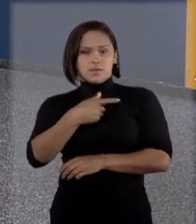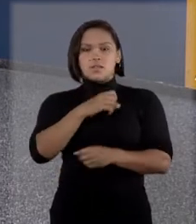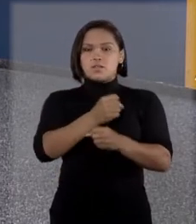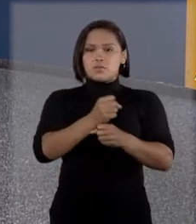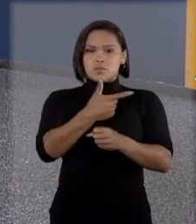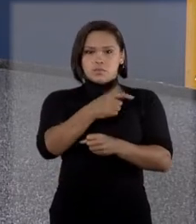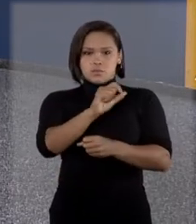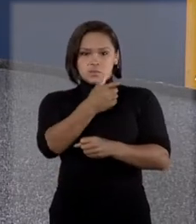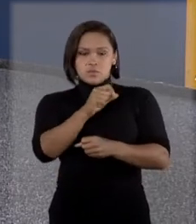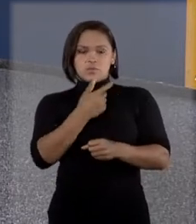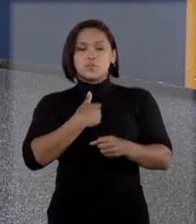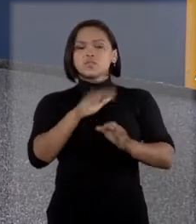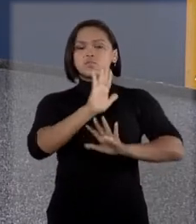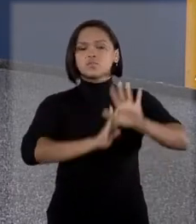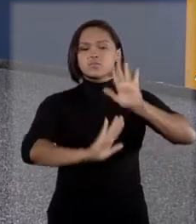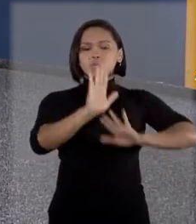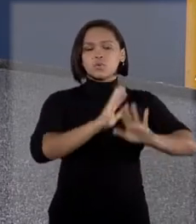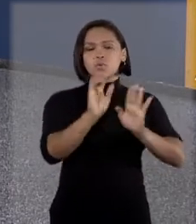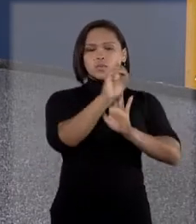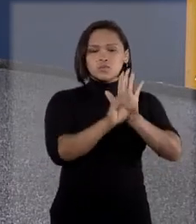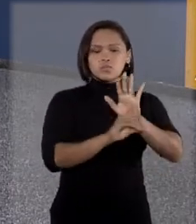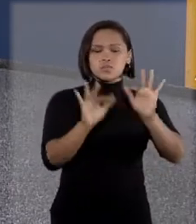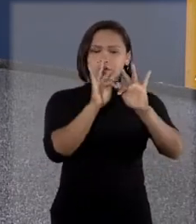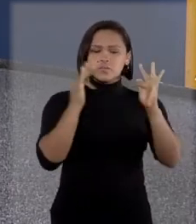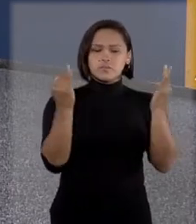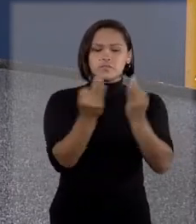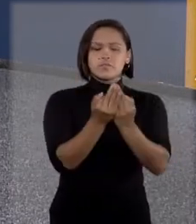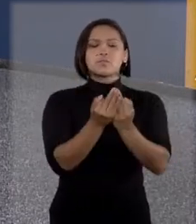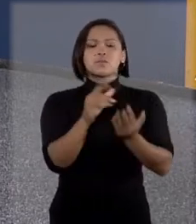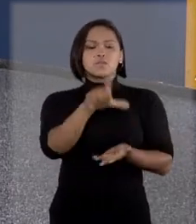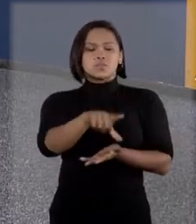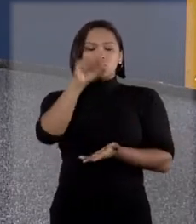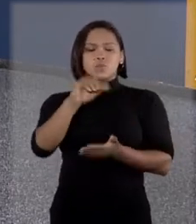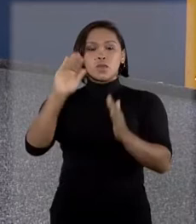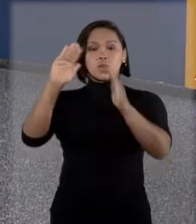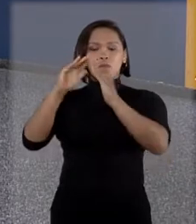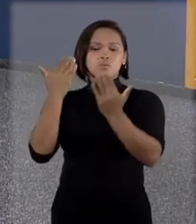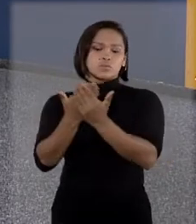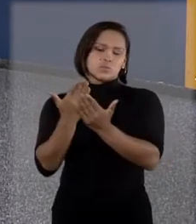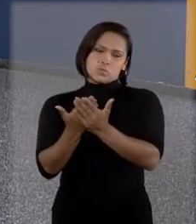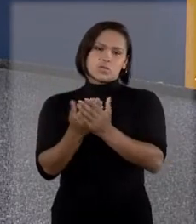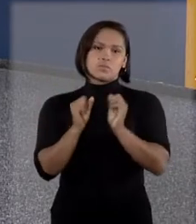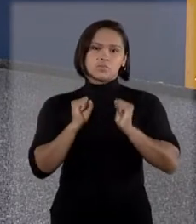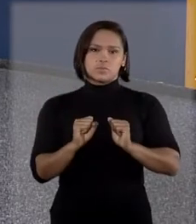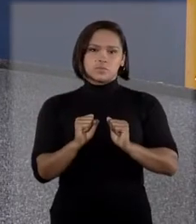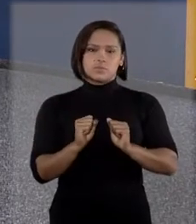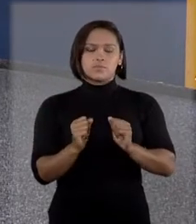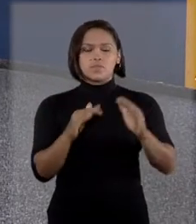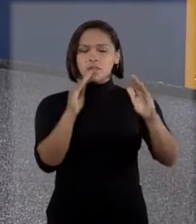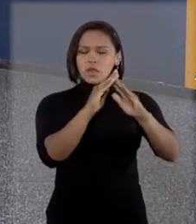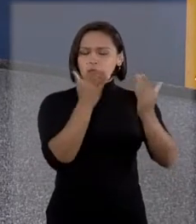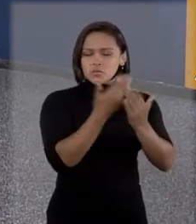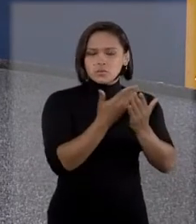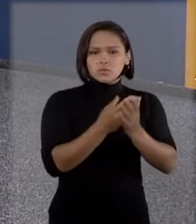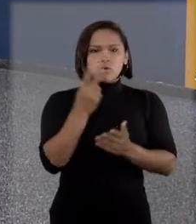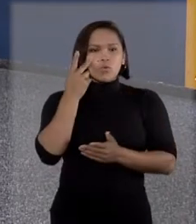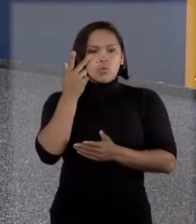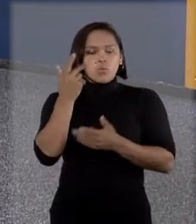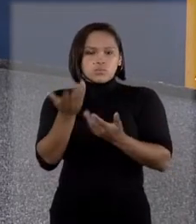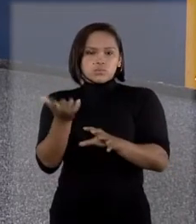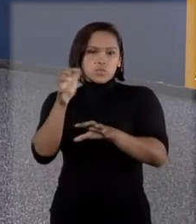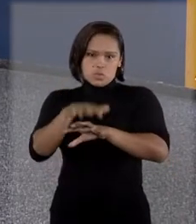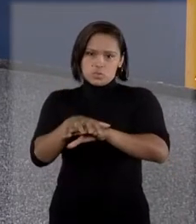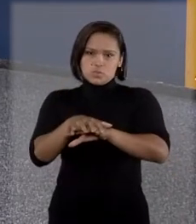prevê às famílias o direito de escolher em que instituição de ensino estudar. Em escolas comuns inclusivas,